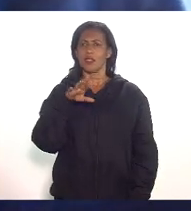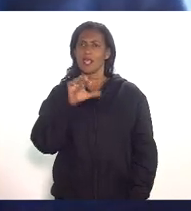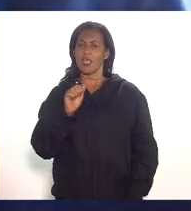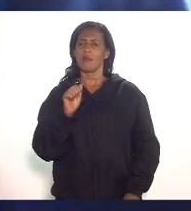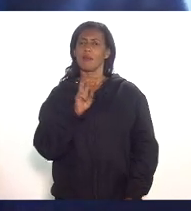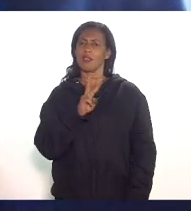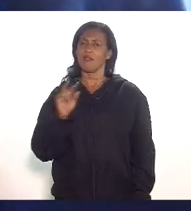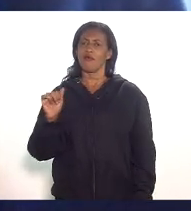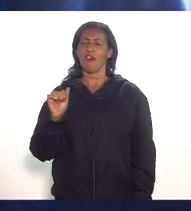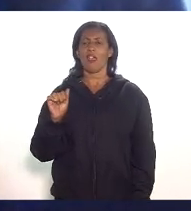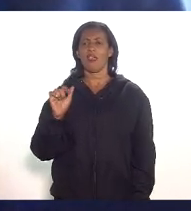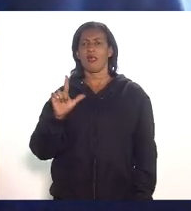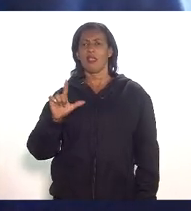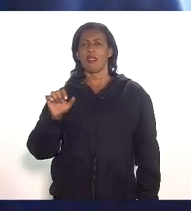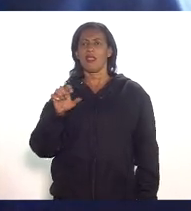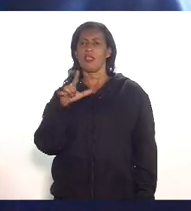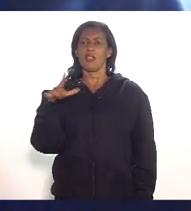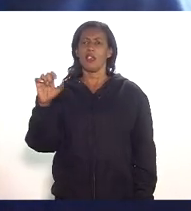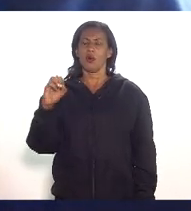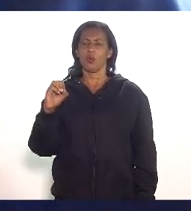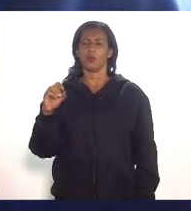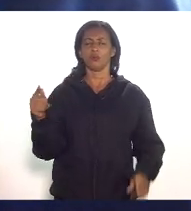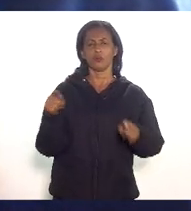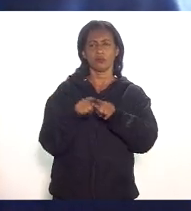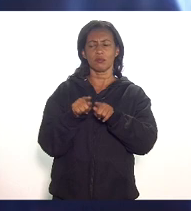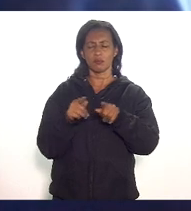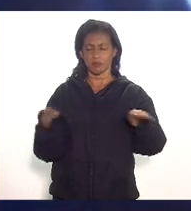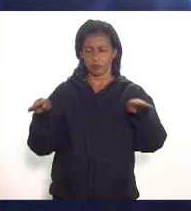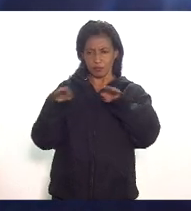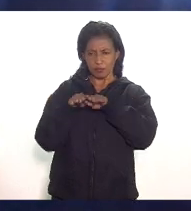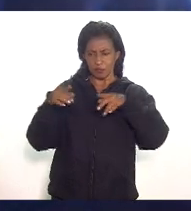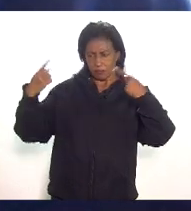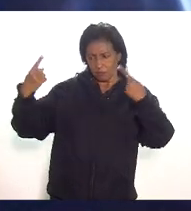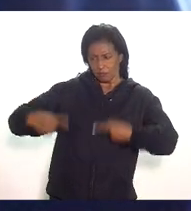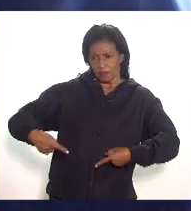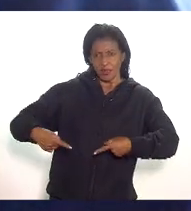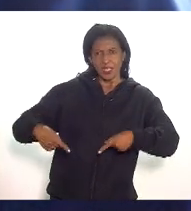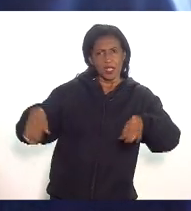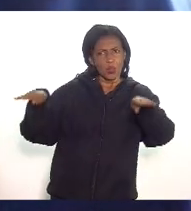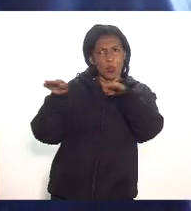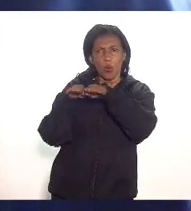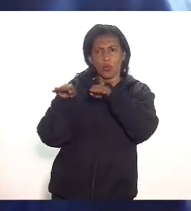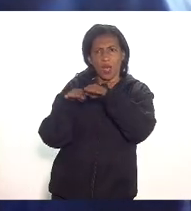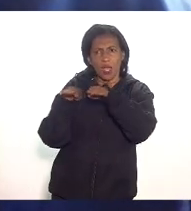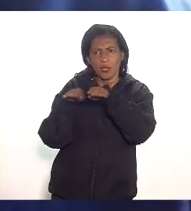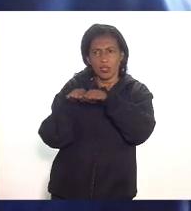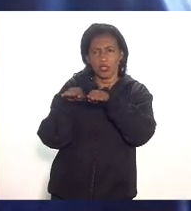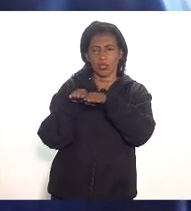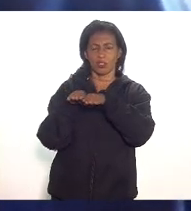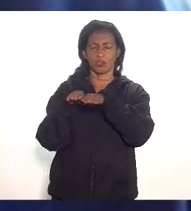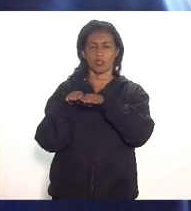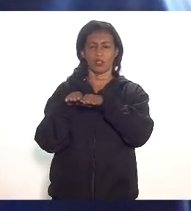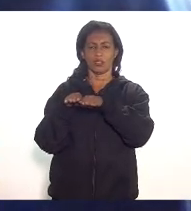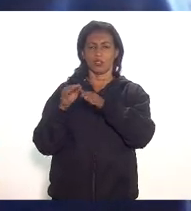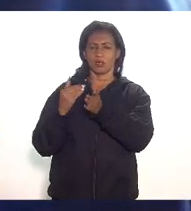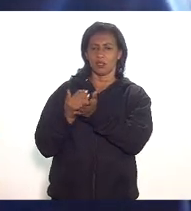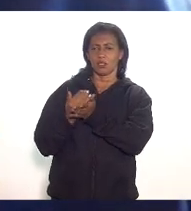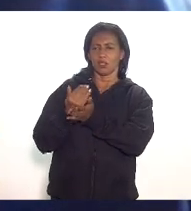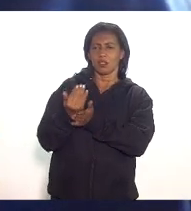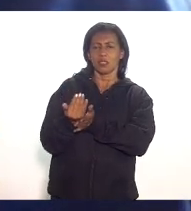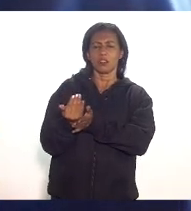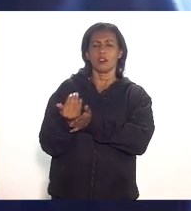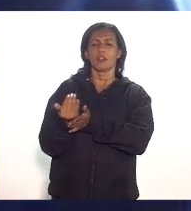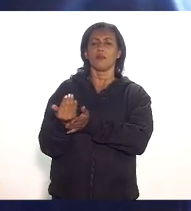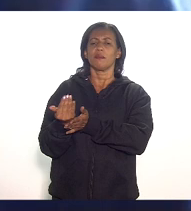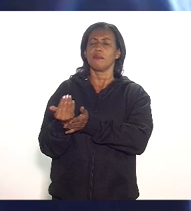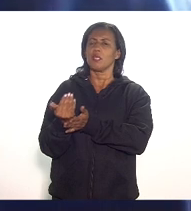vão sofrer retrofit e vão ocorrer mesmo perto de igualdade nos leilões desde que haja o mesmo benefício